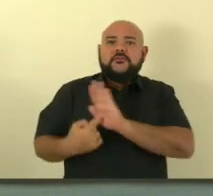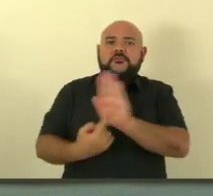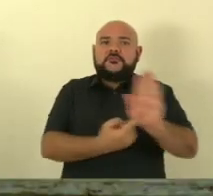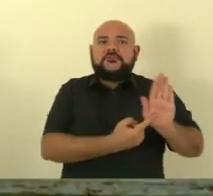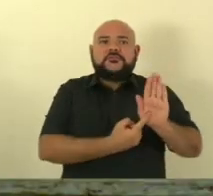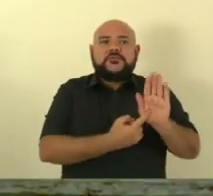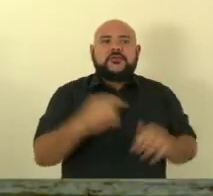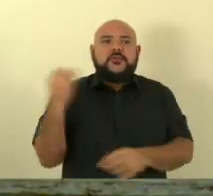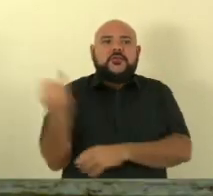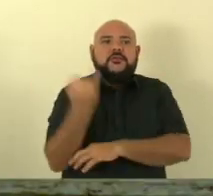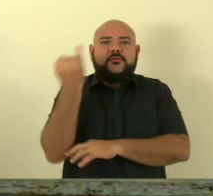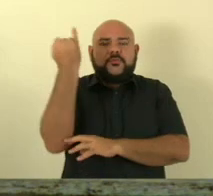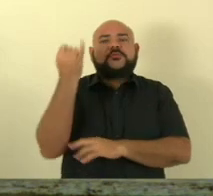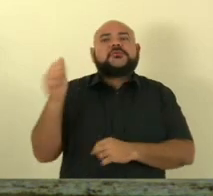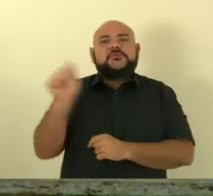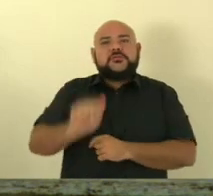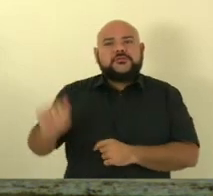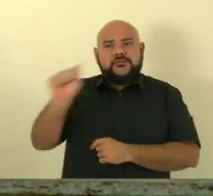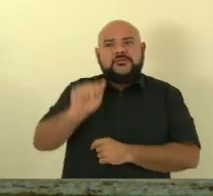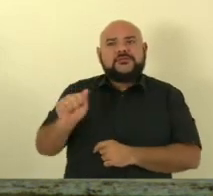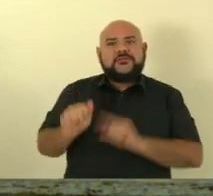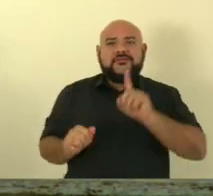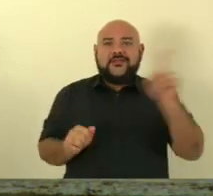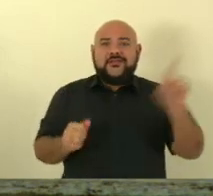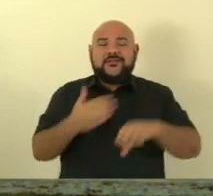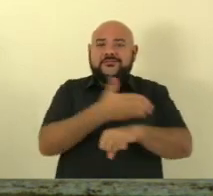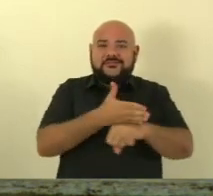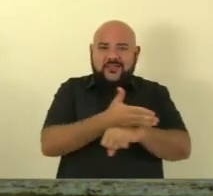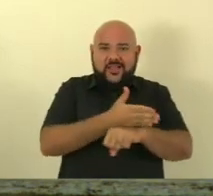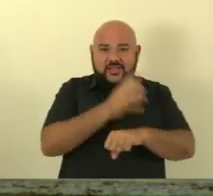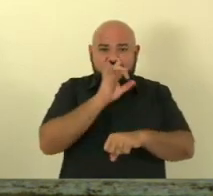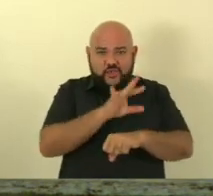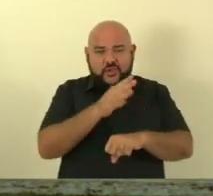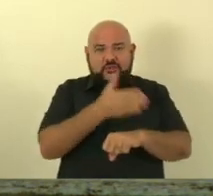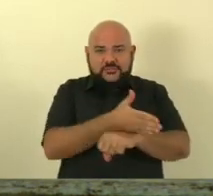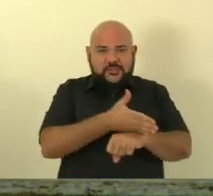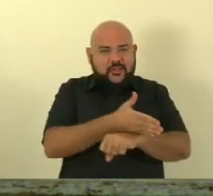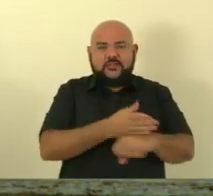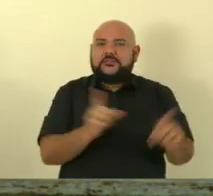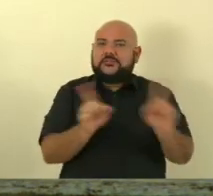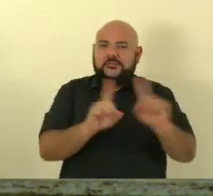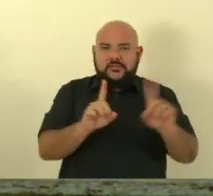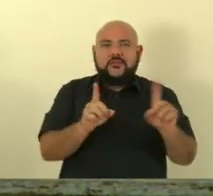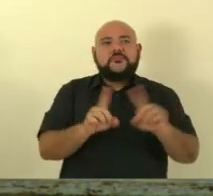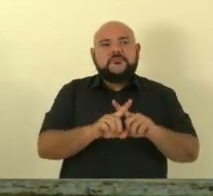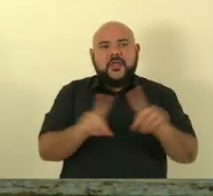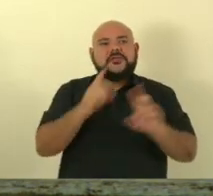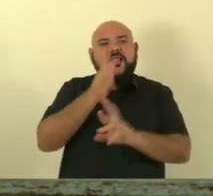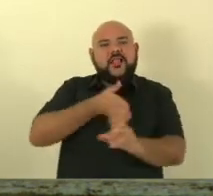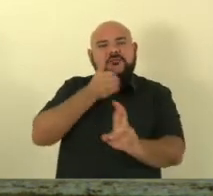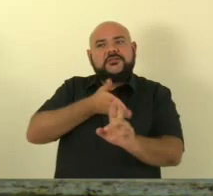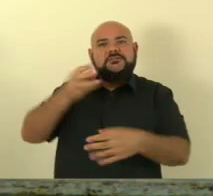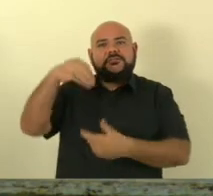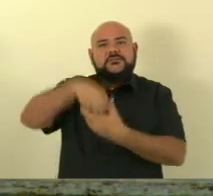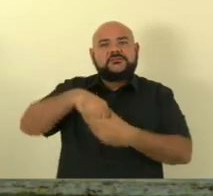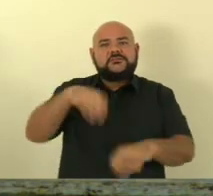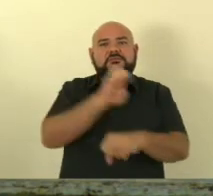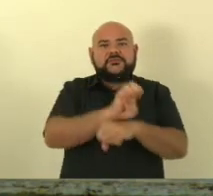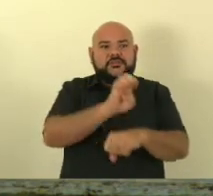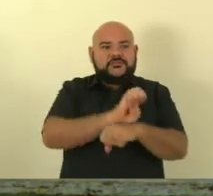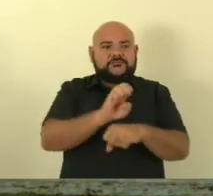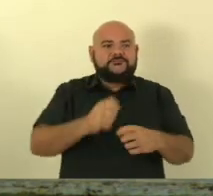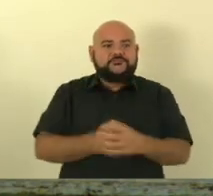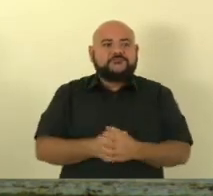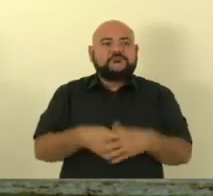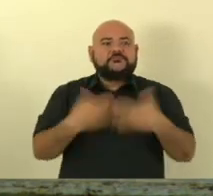associação no município de Serra, não só para o município de Serra, mas para todo o nosso Estado. Então, o despacho aqui